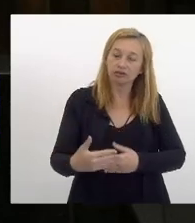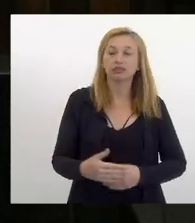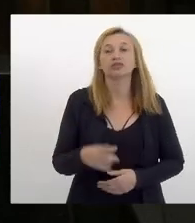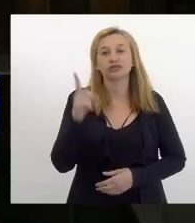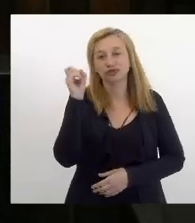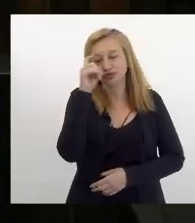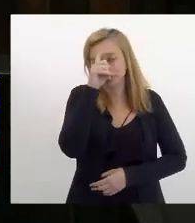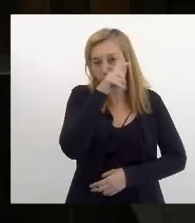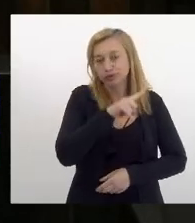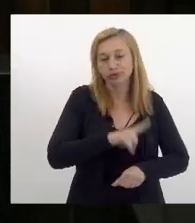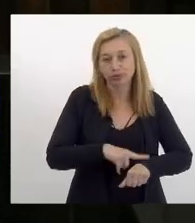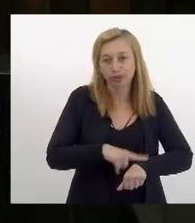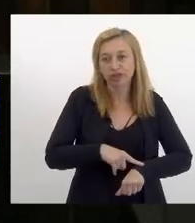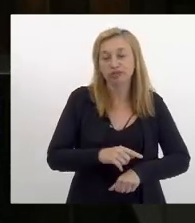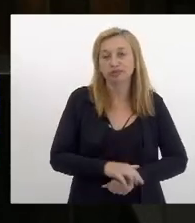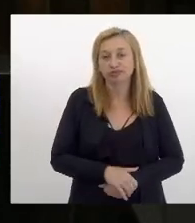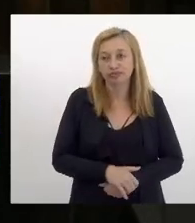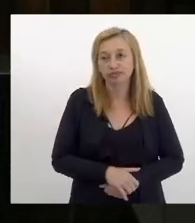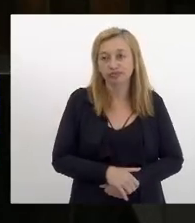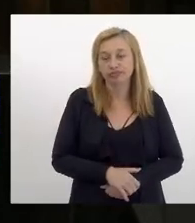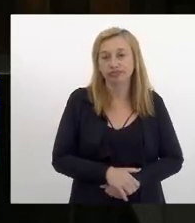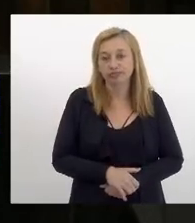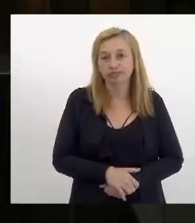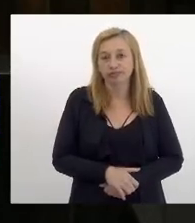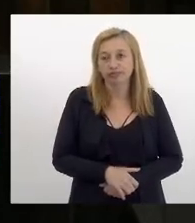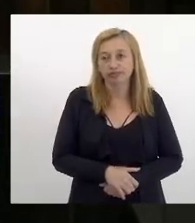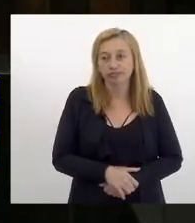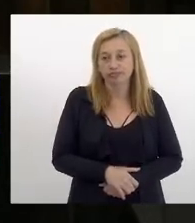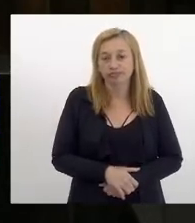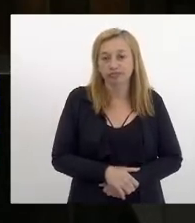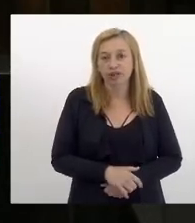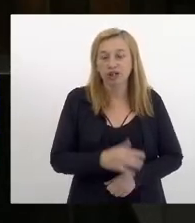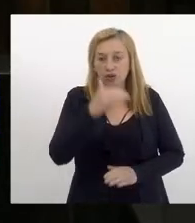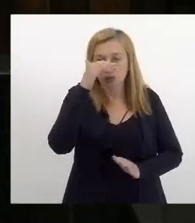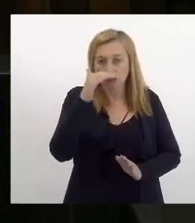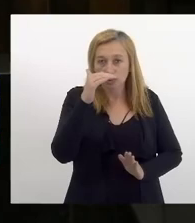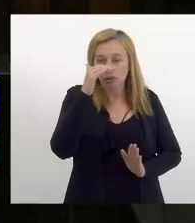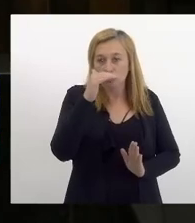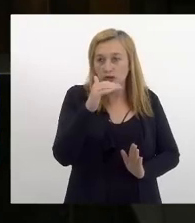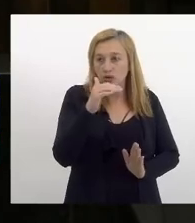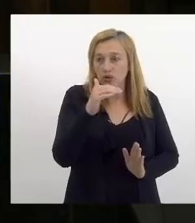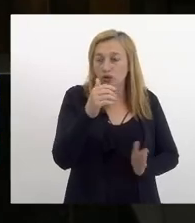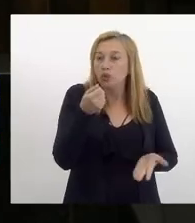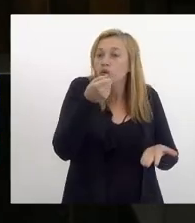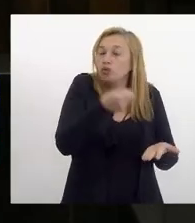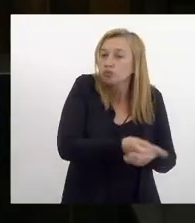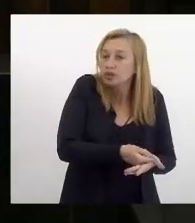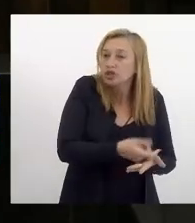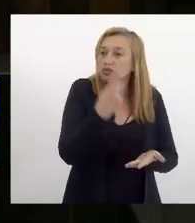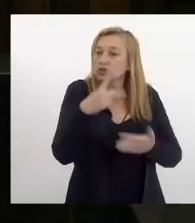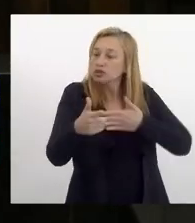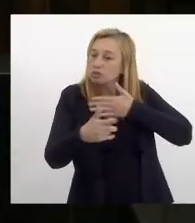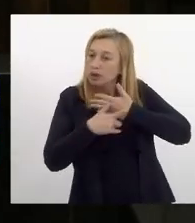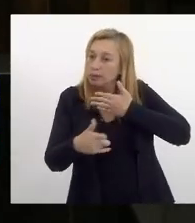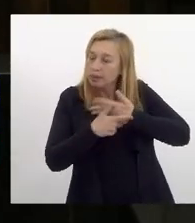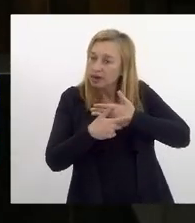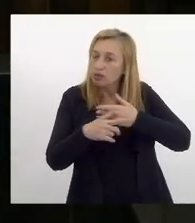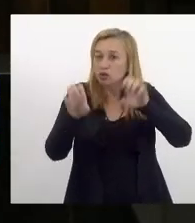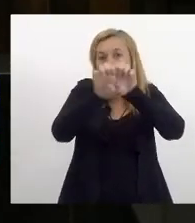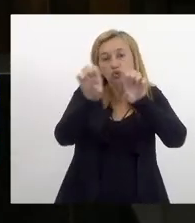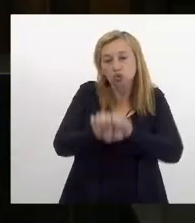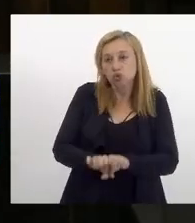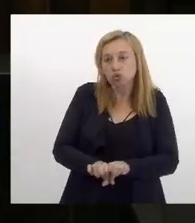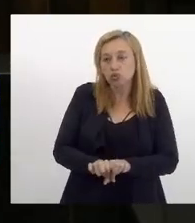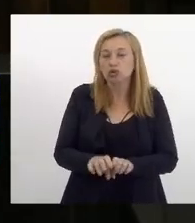dificuldades para consolidar o seu papel para consolidar a sua estrutura e com isso